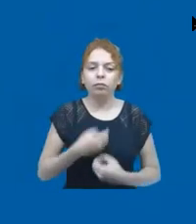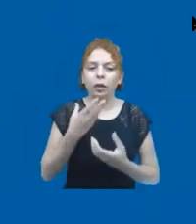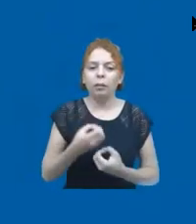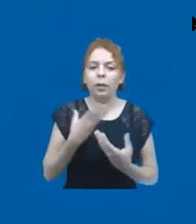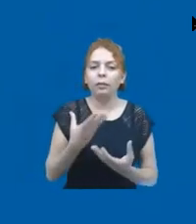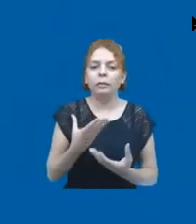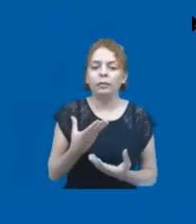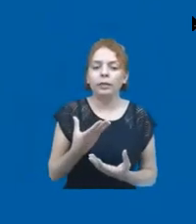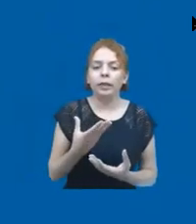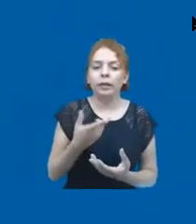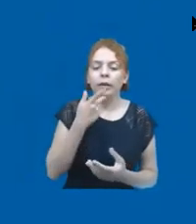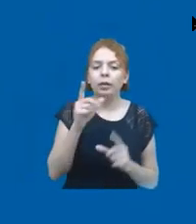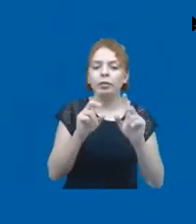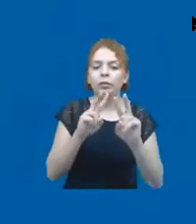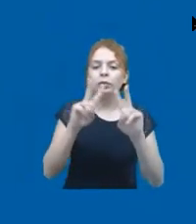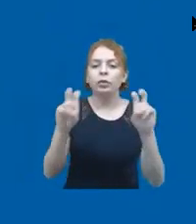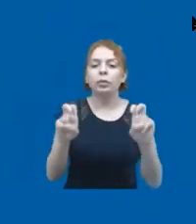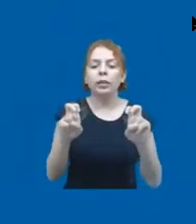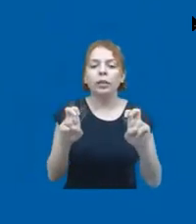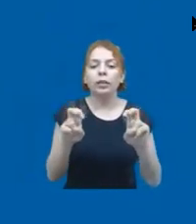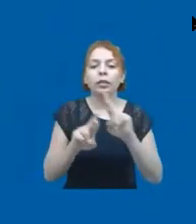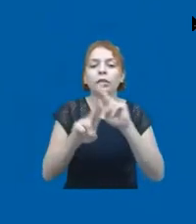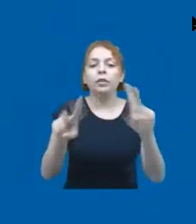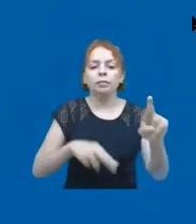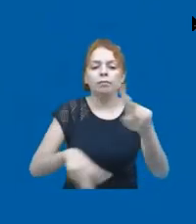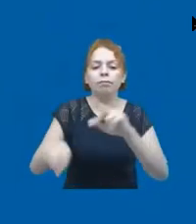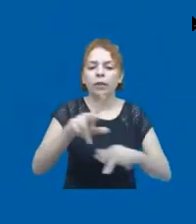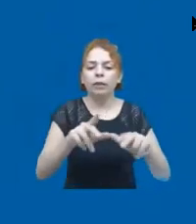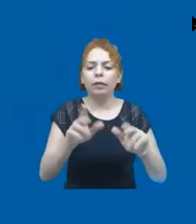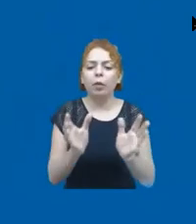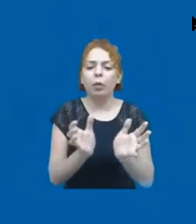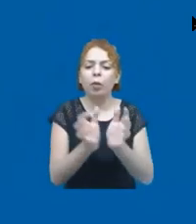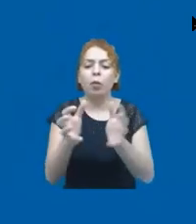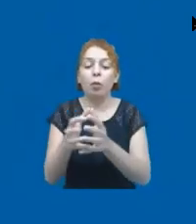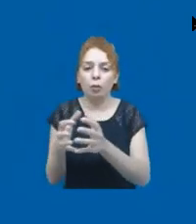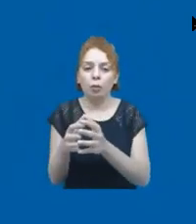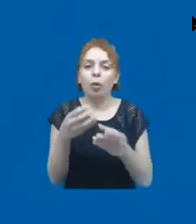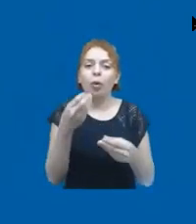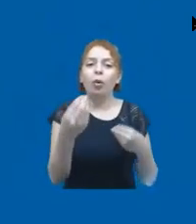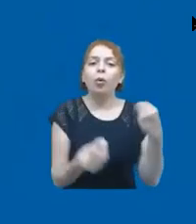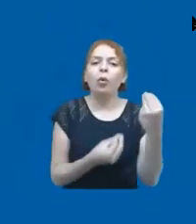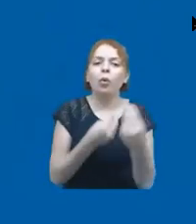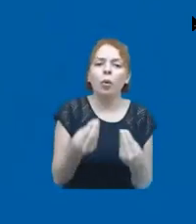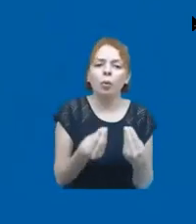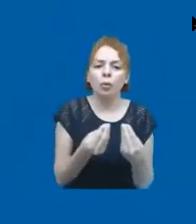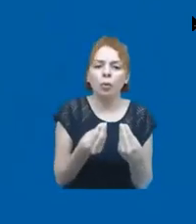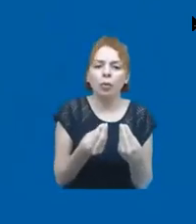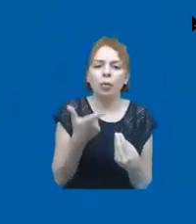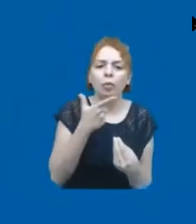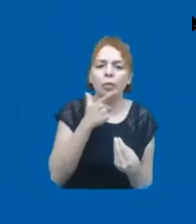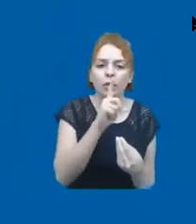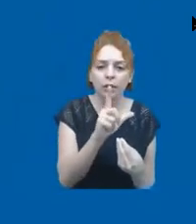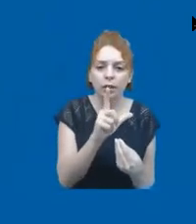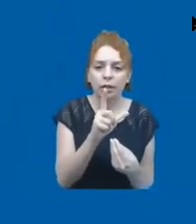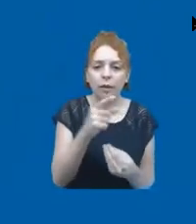das diferenças, eu falo de todo um conjunto, né, como que a gente consegue